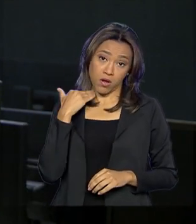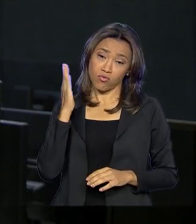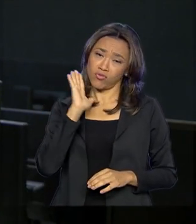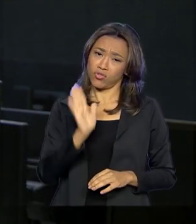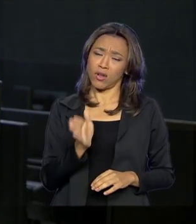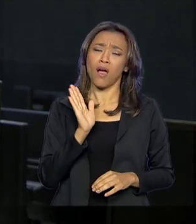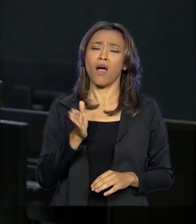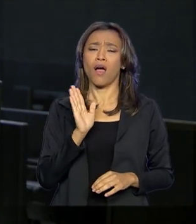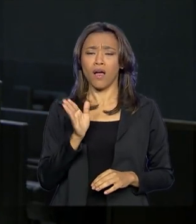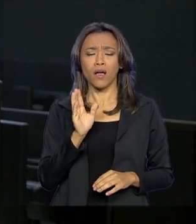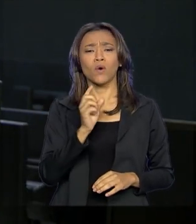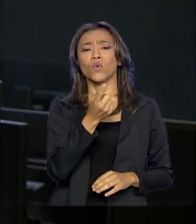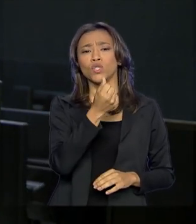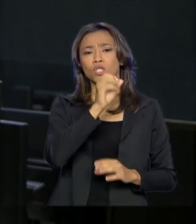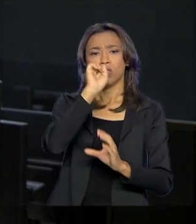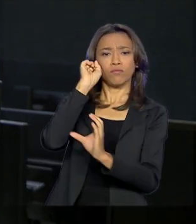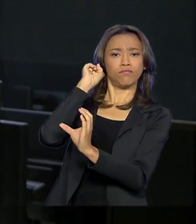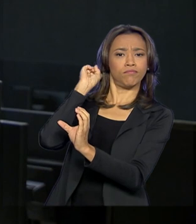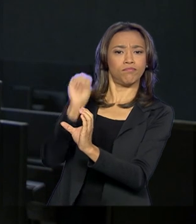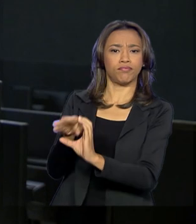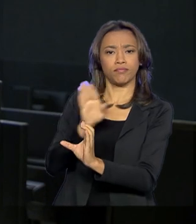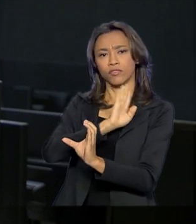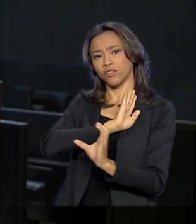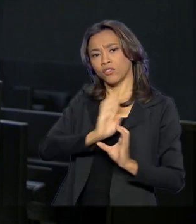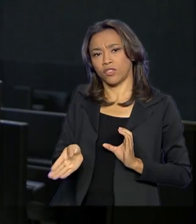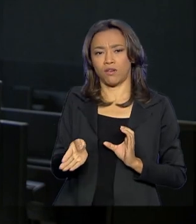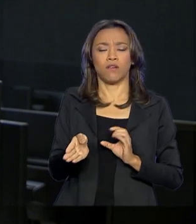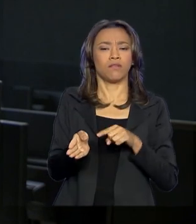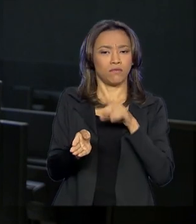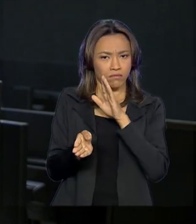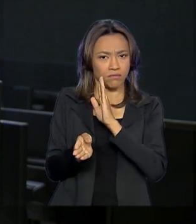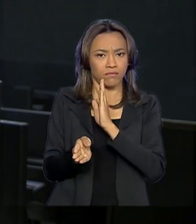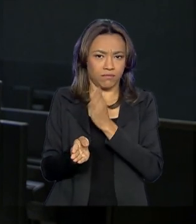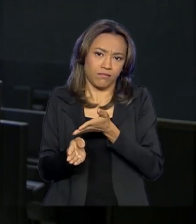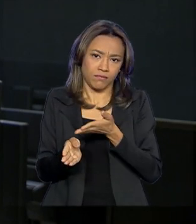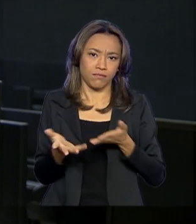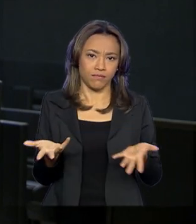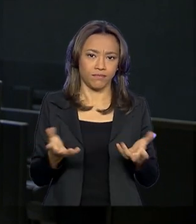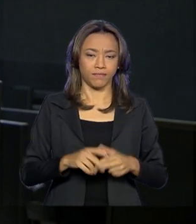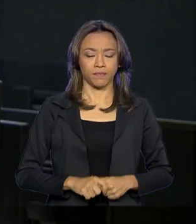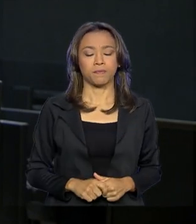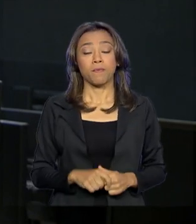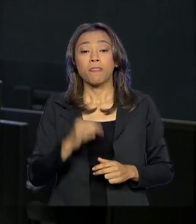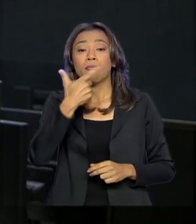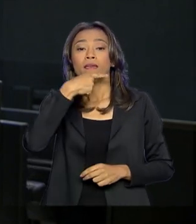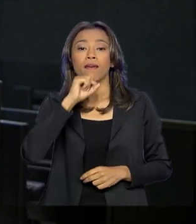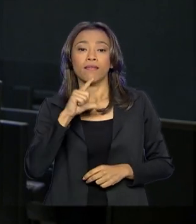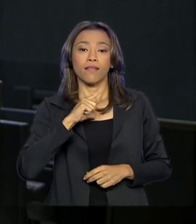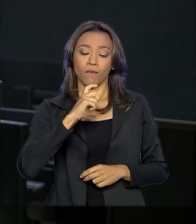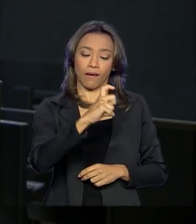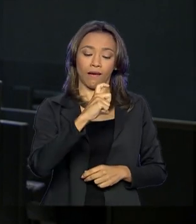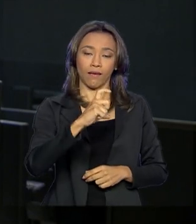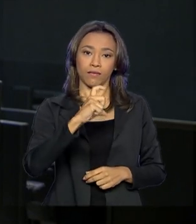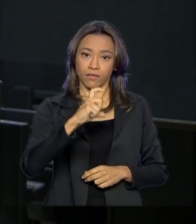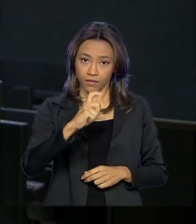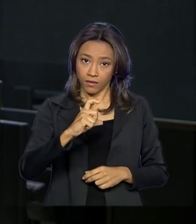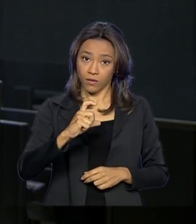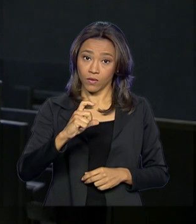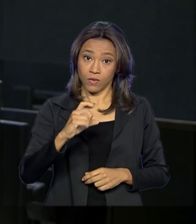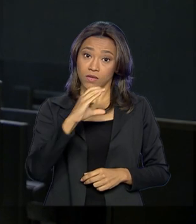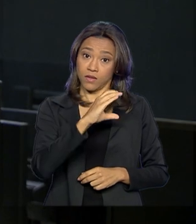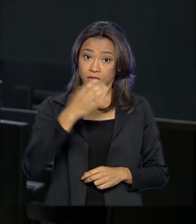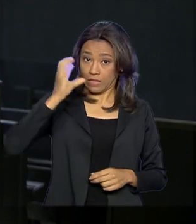tendo os valores creditados automaticamente nas contas bancárias dos titulares. Quem tem o cartão do cidadão e senha